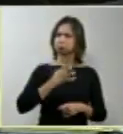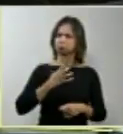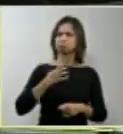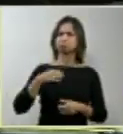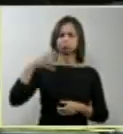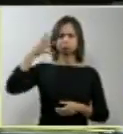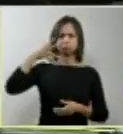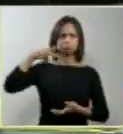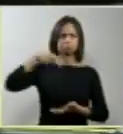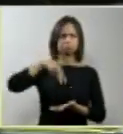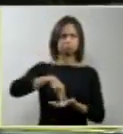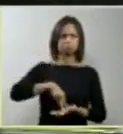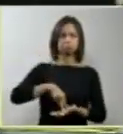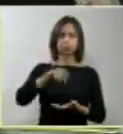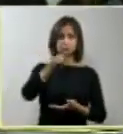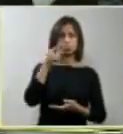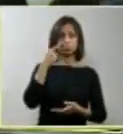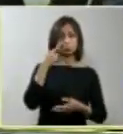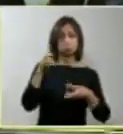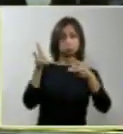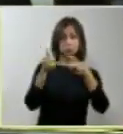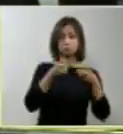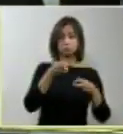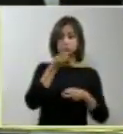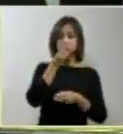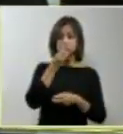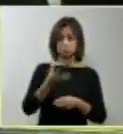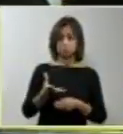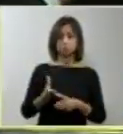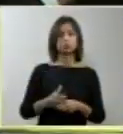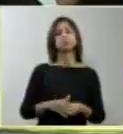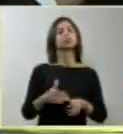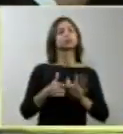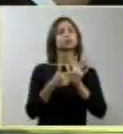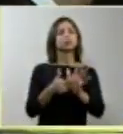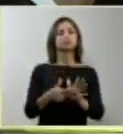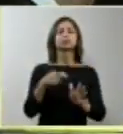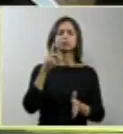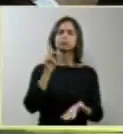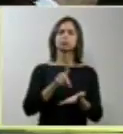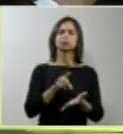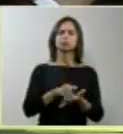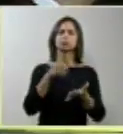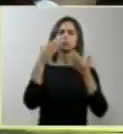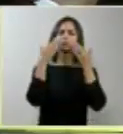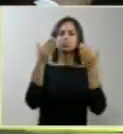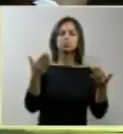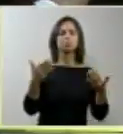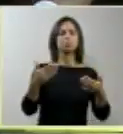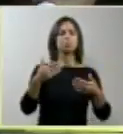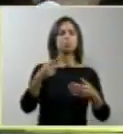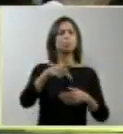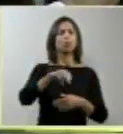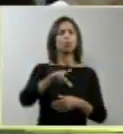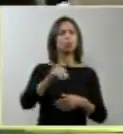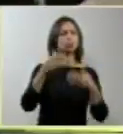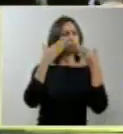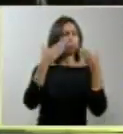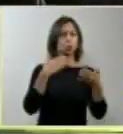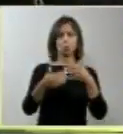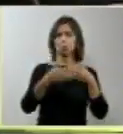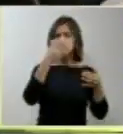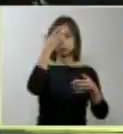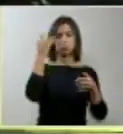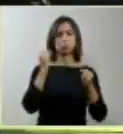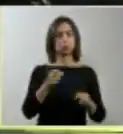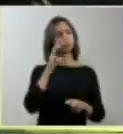V. Exª observou, exibiu esses exames. Portanto, são exames públicos. Ele emitiu uma opinião,